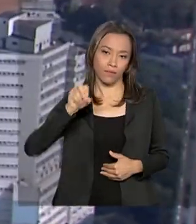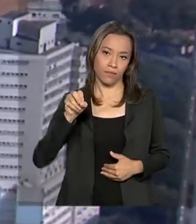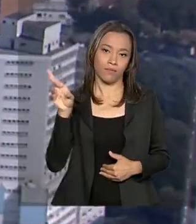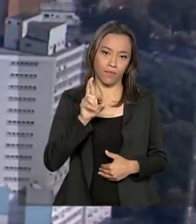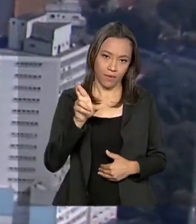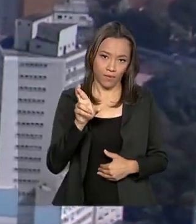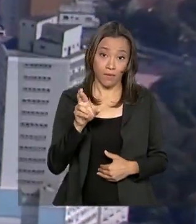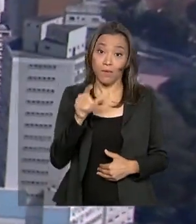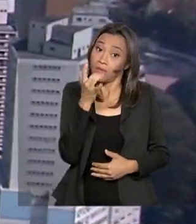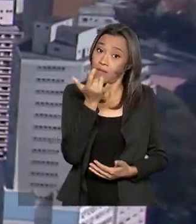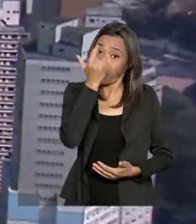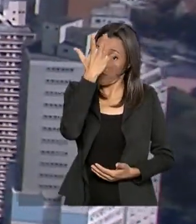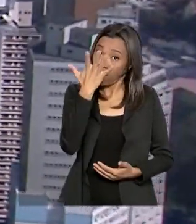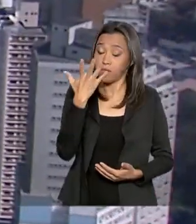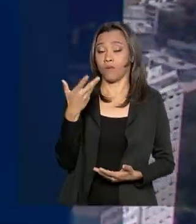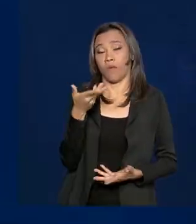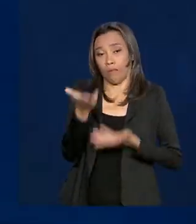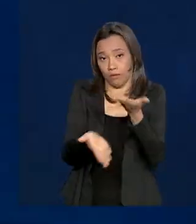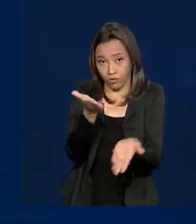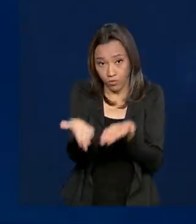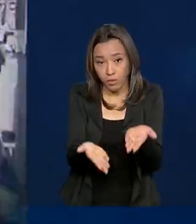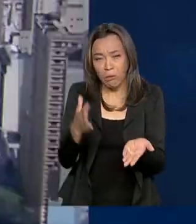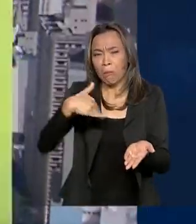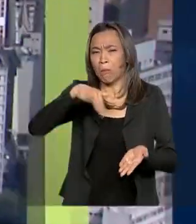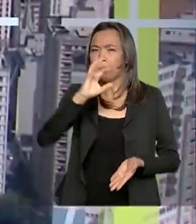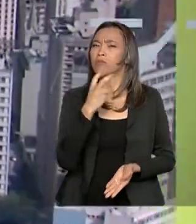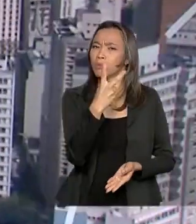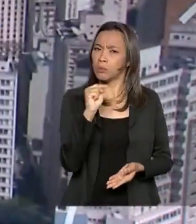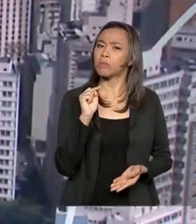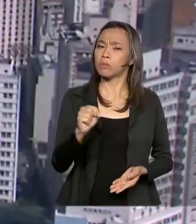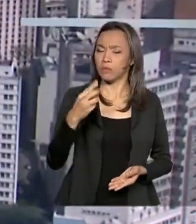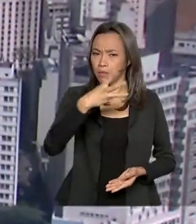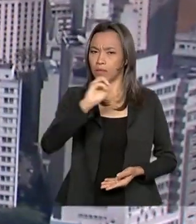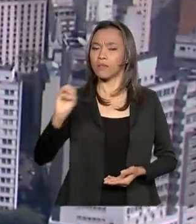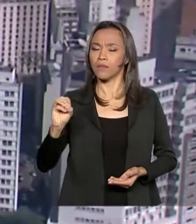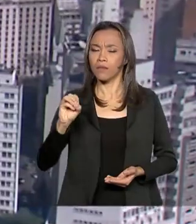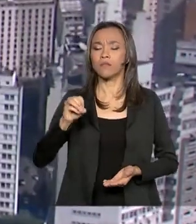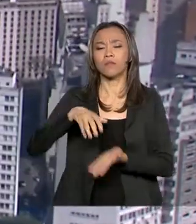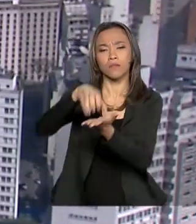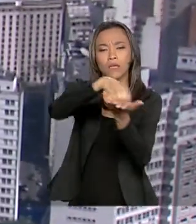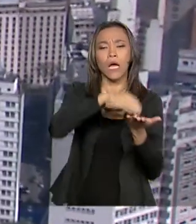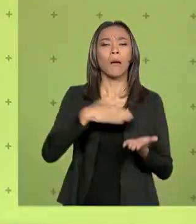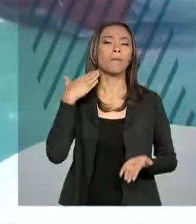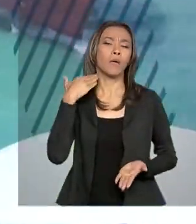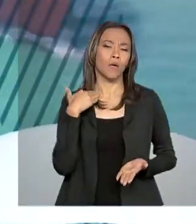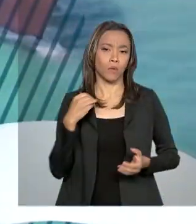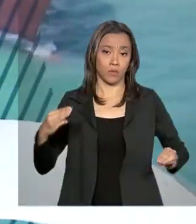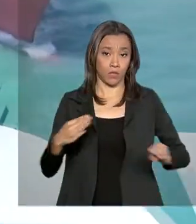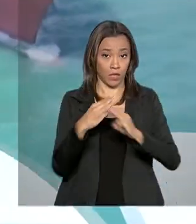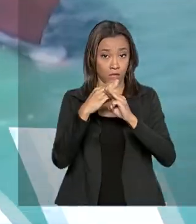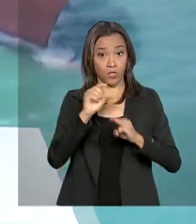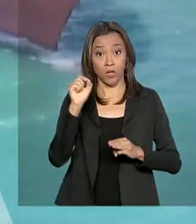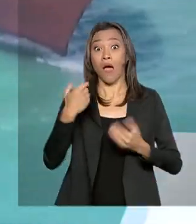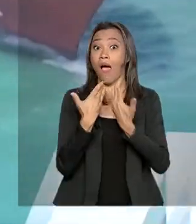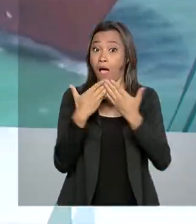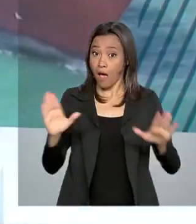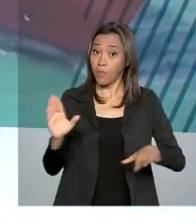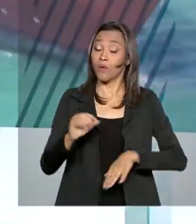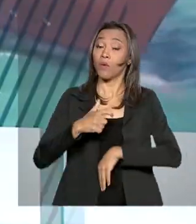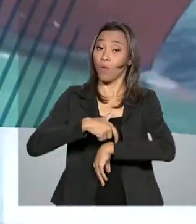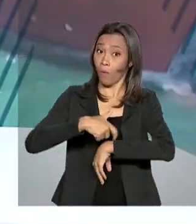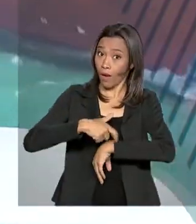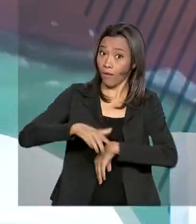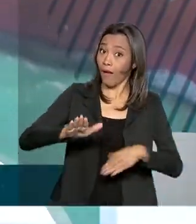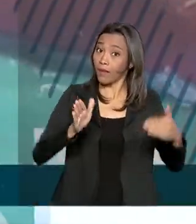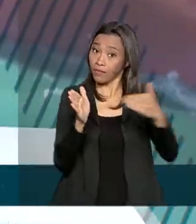Para facilitar o atendimento, mais de 2.300 agências da Caixa em todo o país abrem com horário estendido até